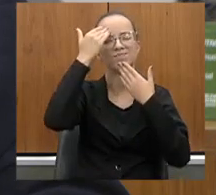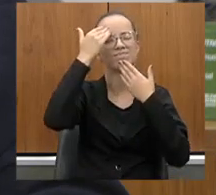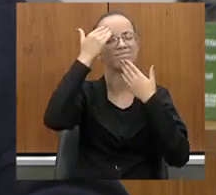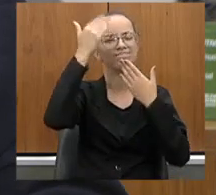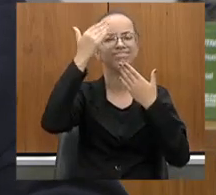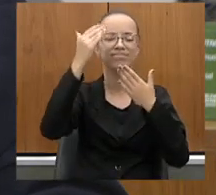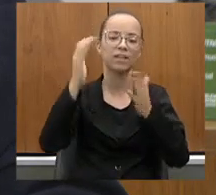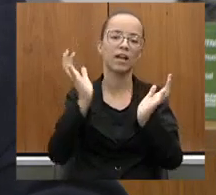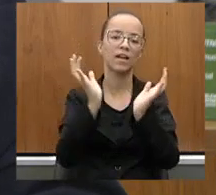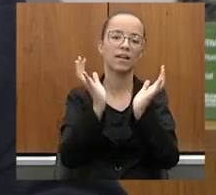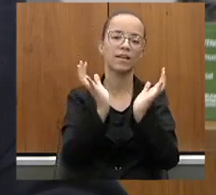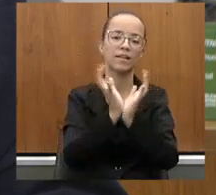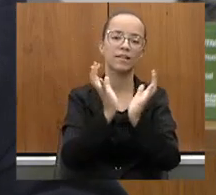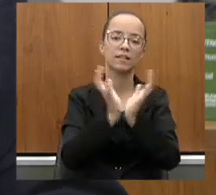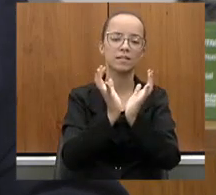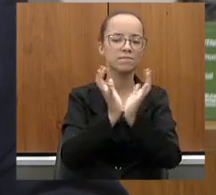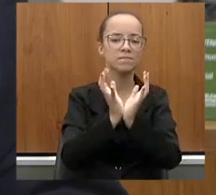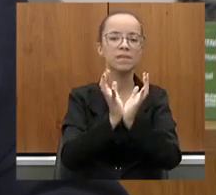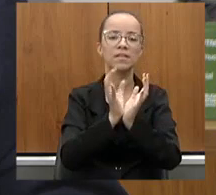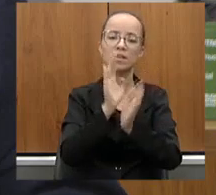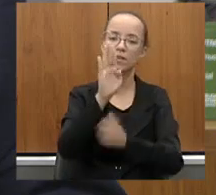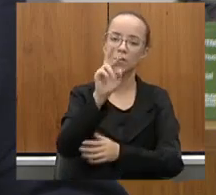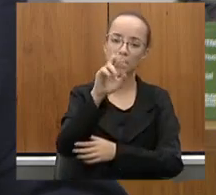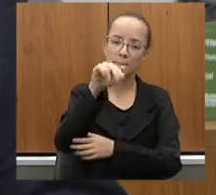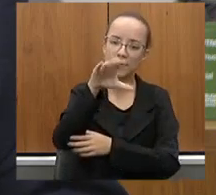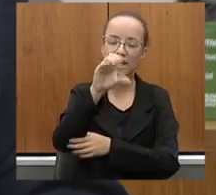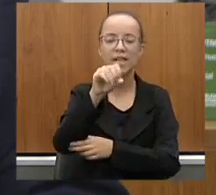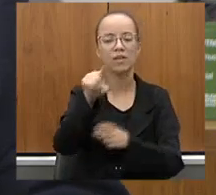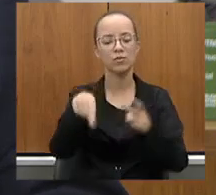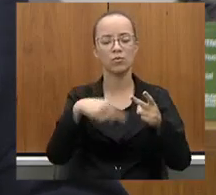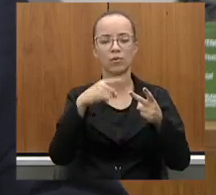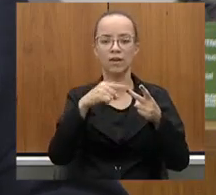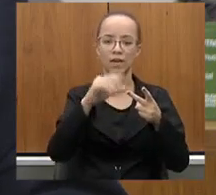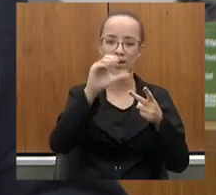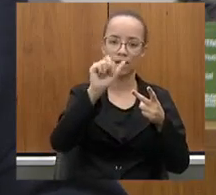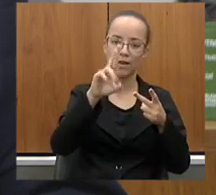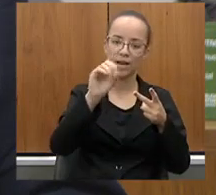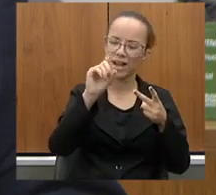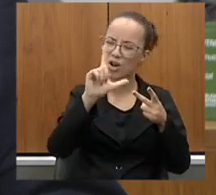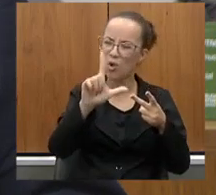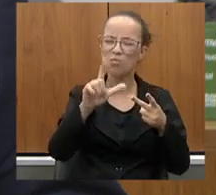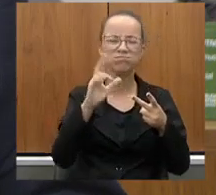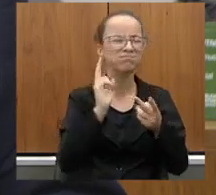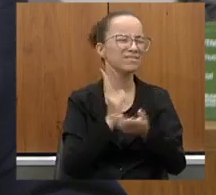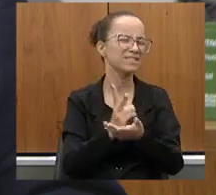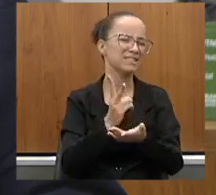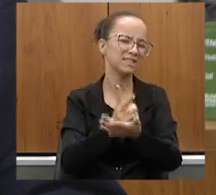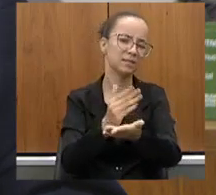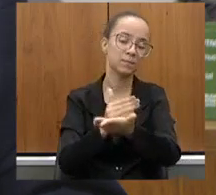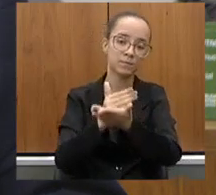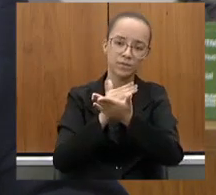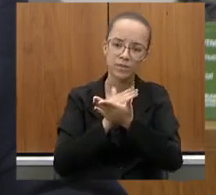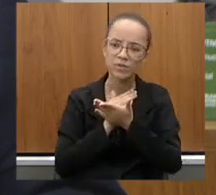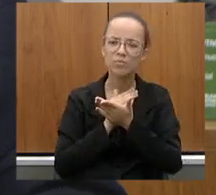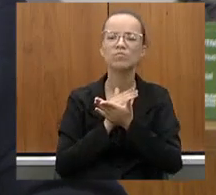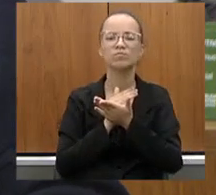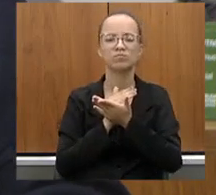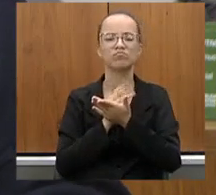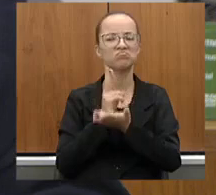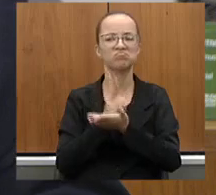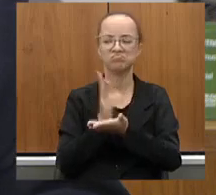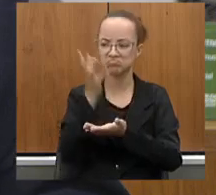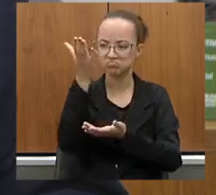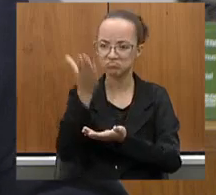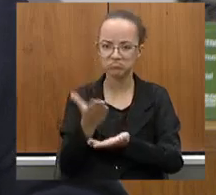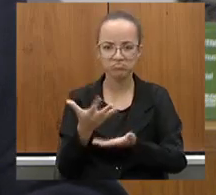toda a nossa equipe da CEINFRA, o Breno, o subsecretário, a Carol, que sempre tem nos ajudado, recebido prontamente